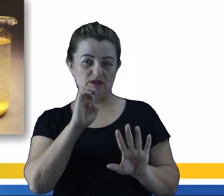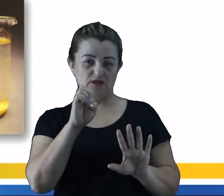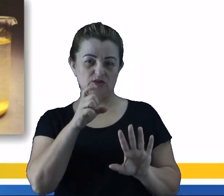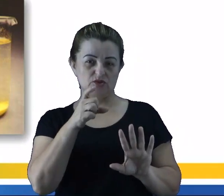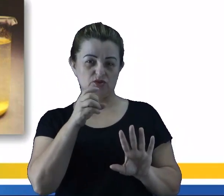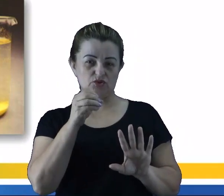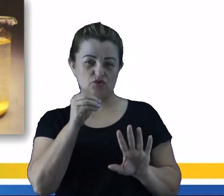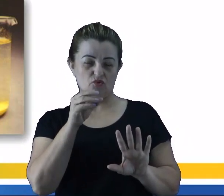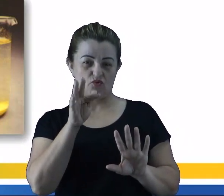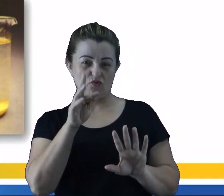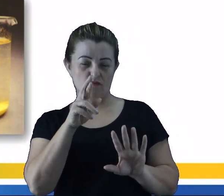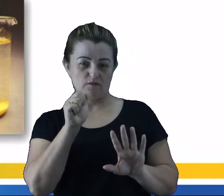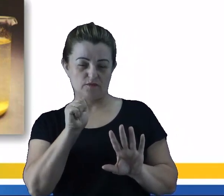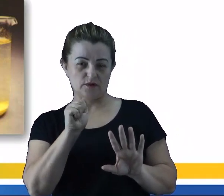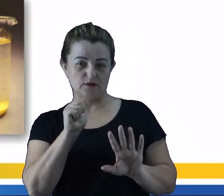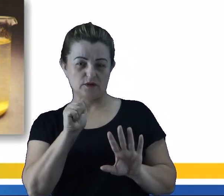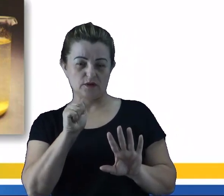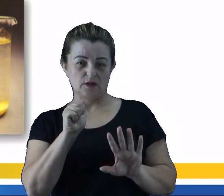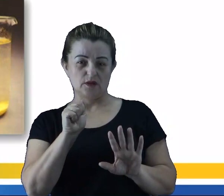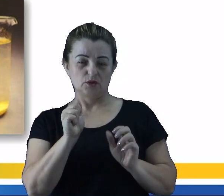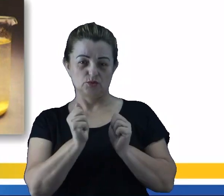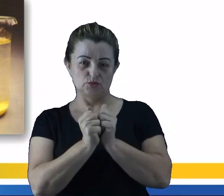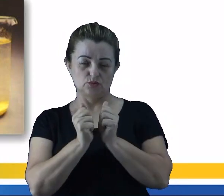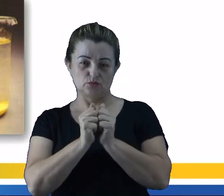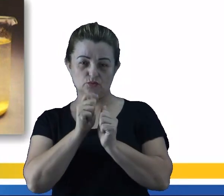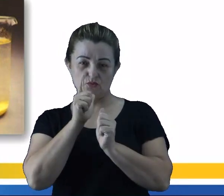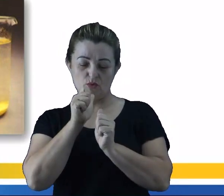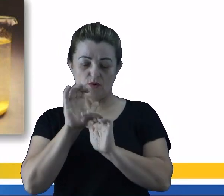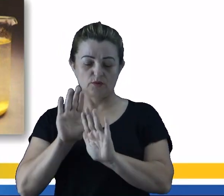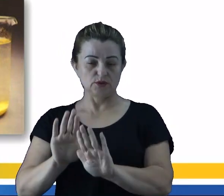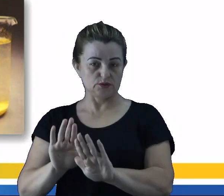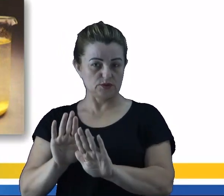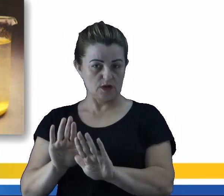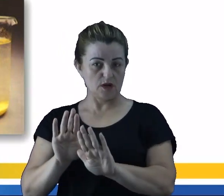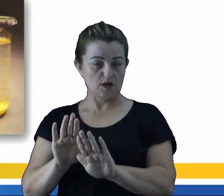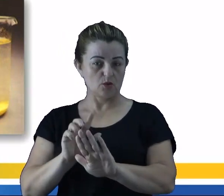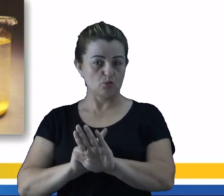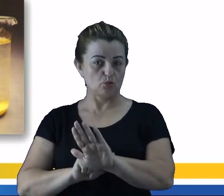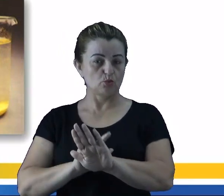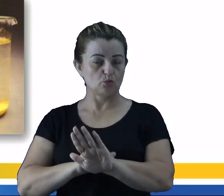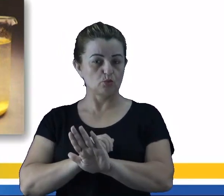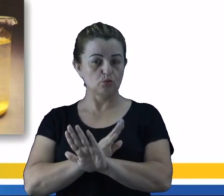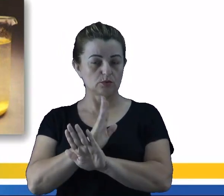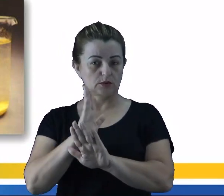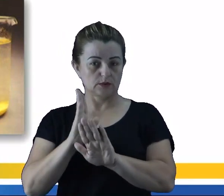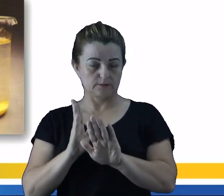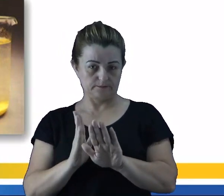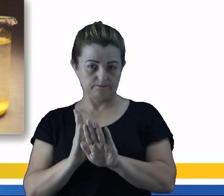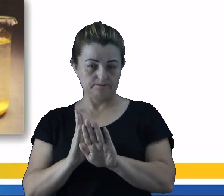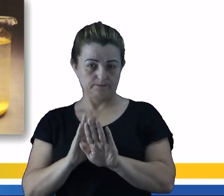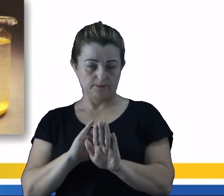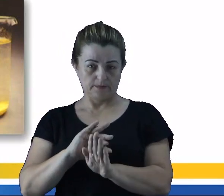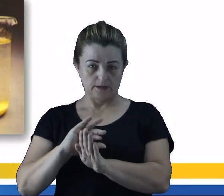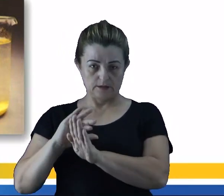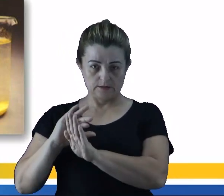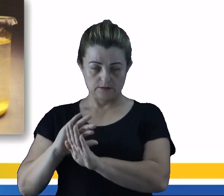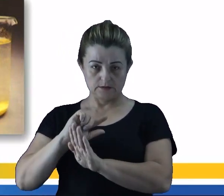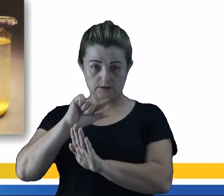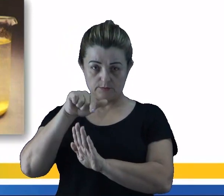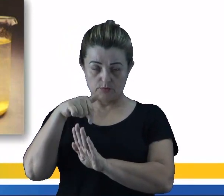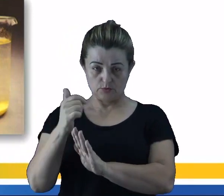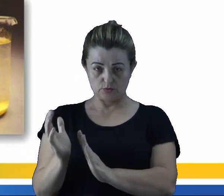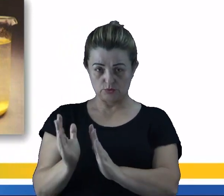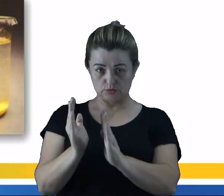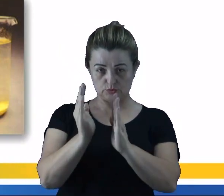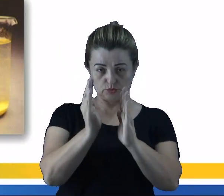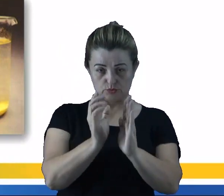água e ela vai ser deixada em repouso. Então, a vai deixar descansando ali por um tempo e a parte particulada, depois de um tempo,